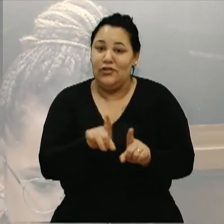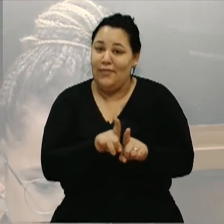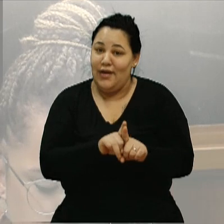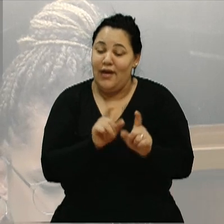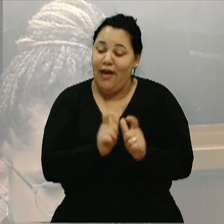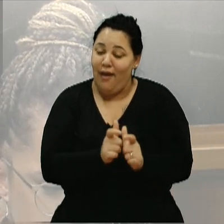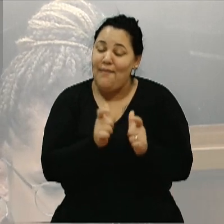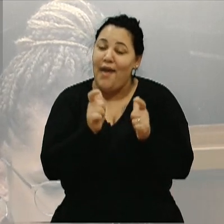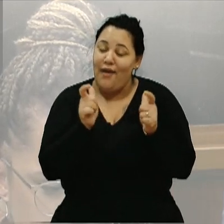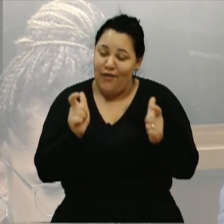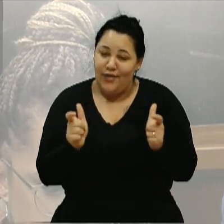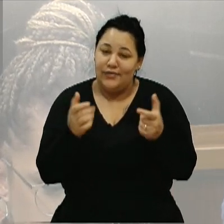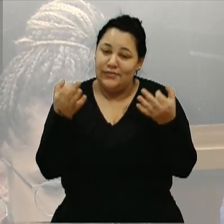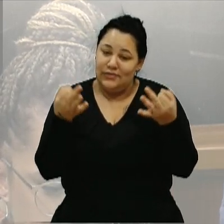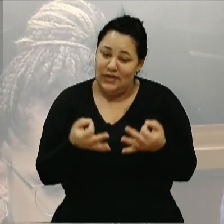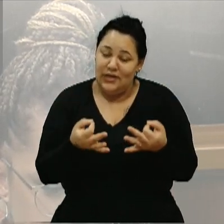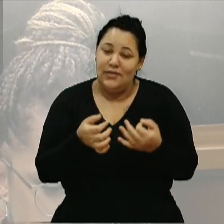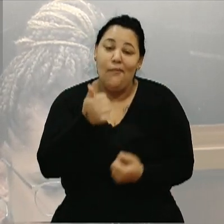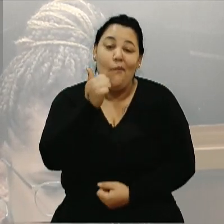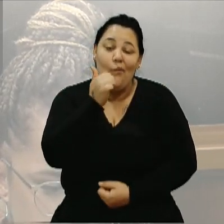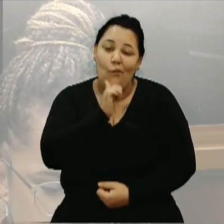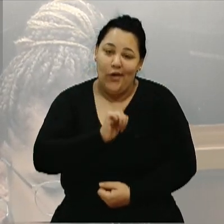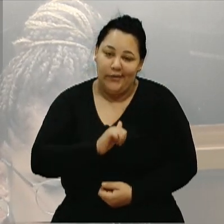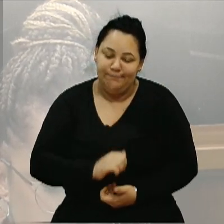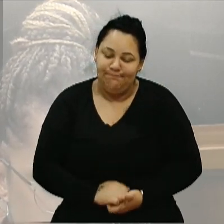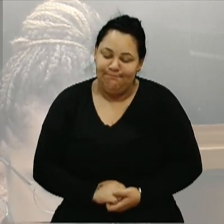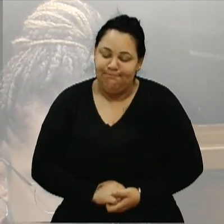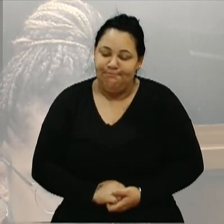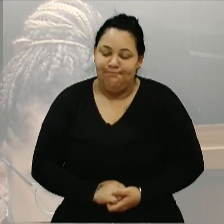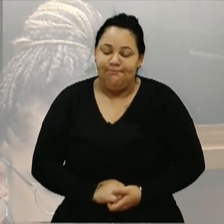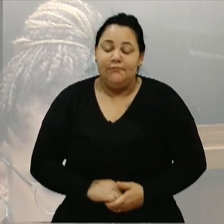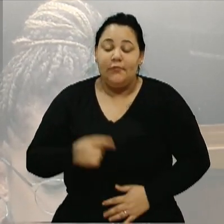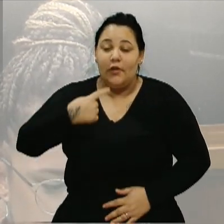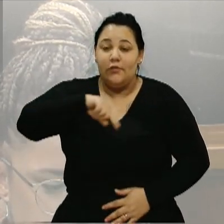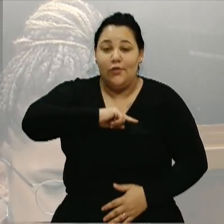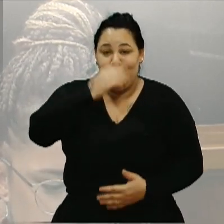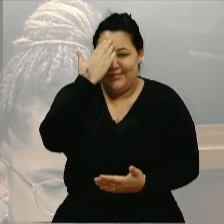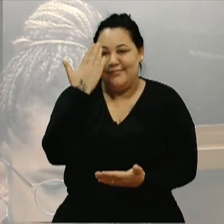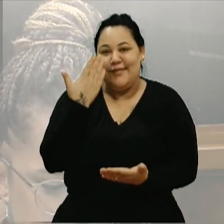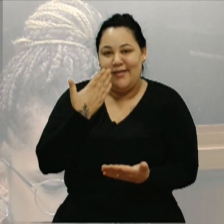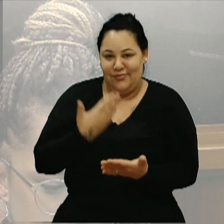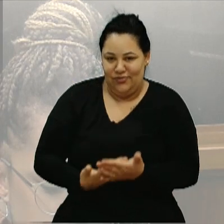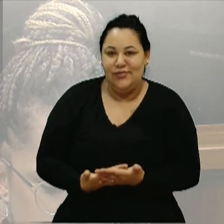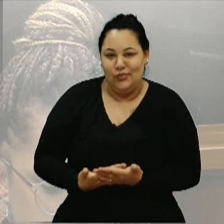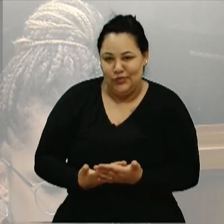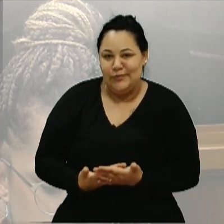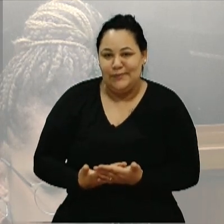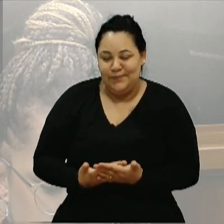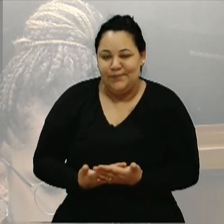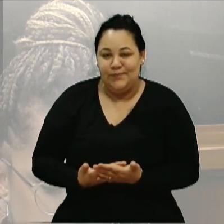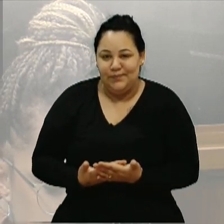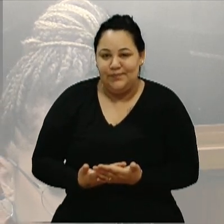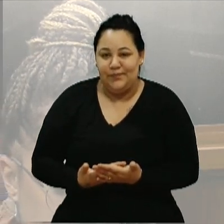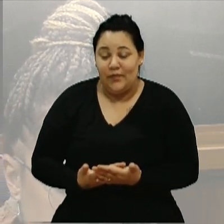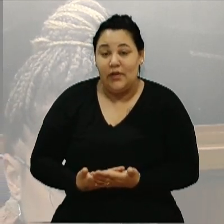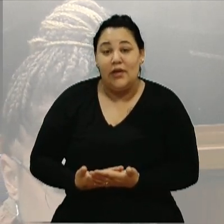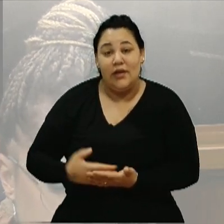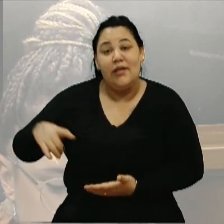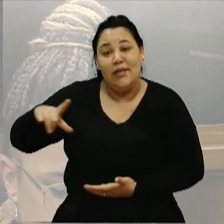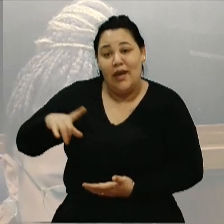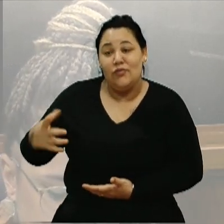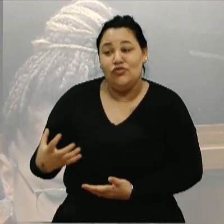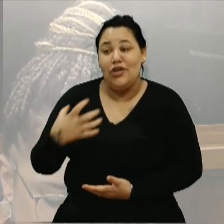absoluta são mulheres. Nós acreditamos na prevenção,